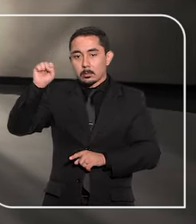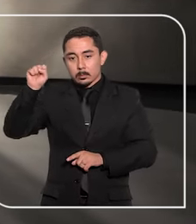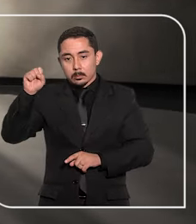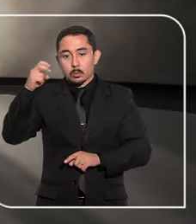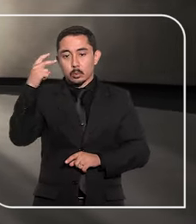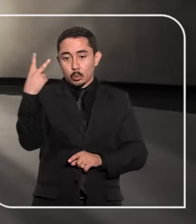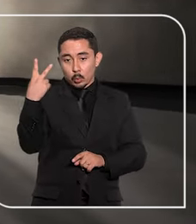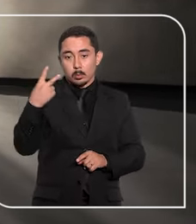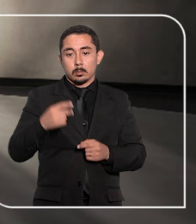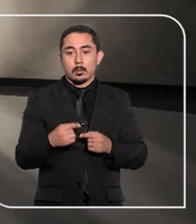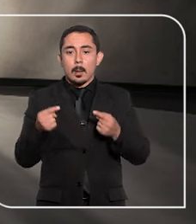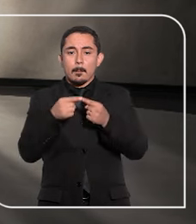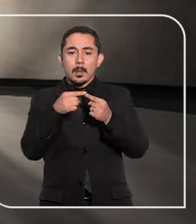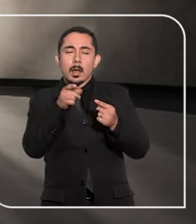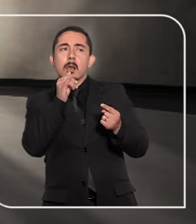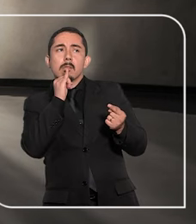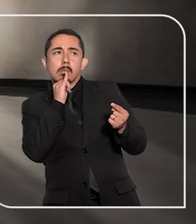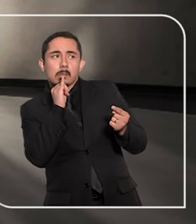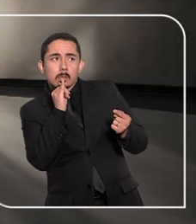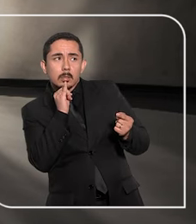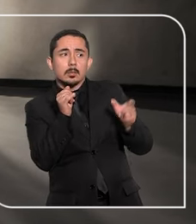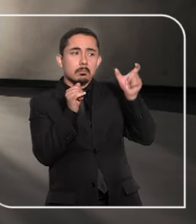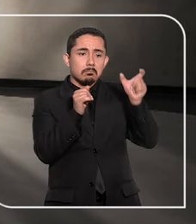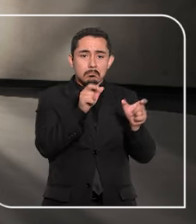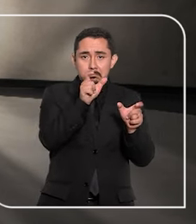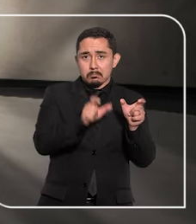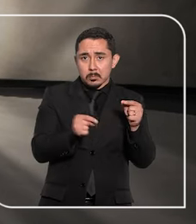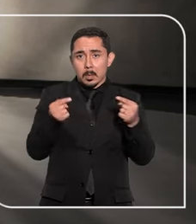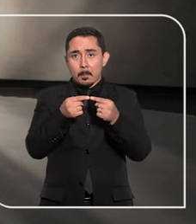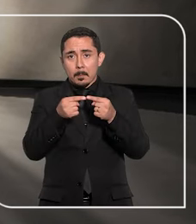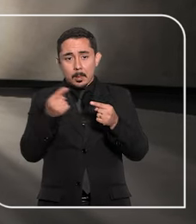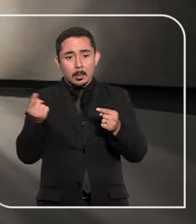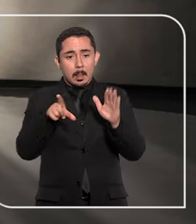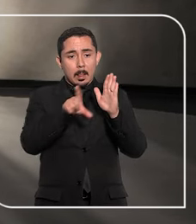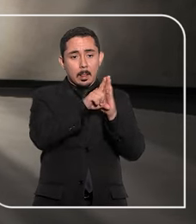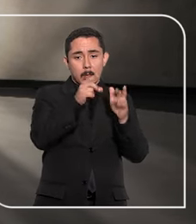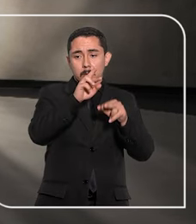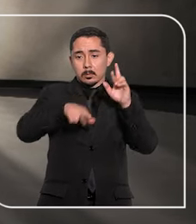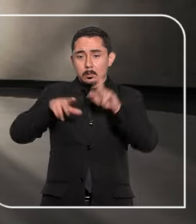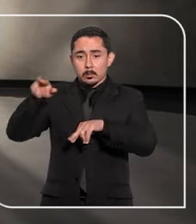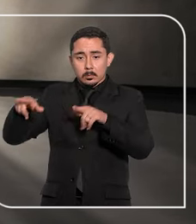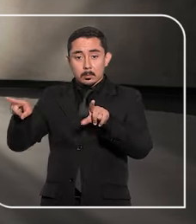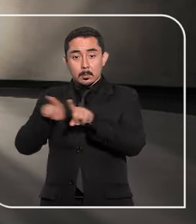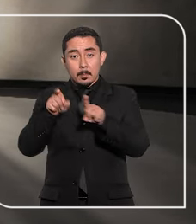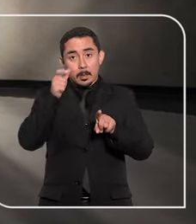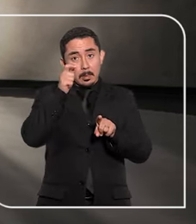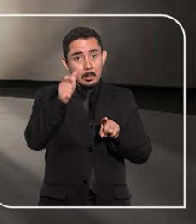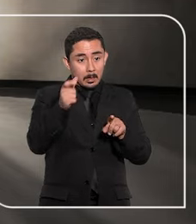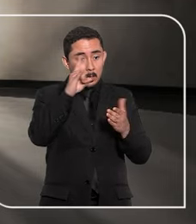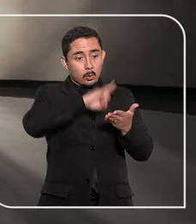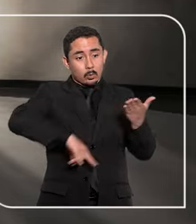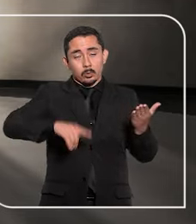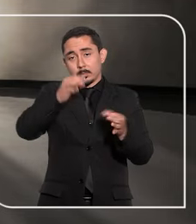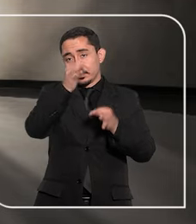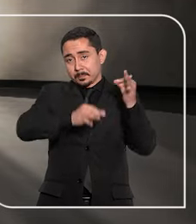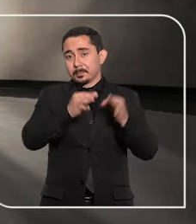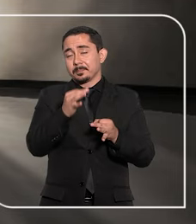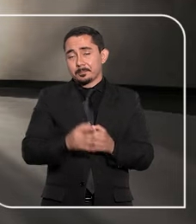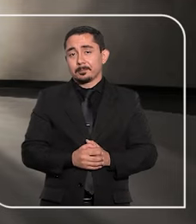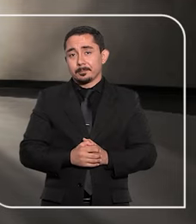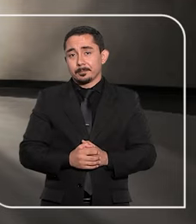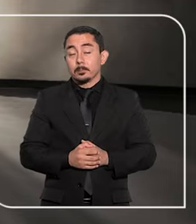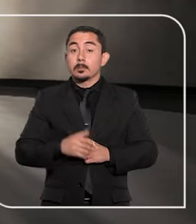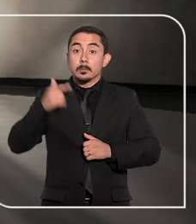treinados a partir de exemplos para extrair referências legislativas e outras informações de interesse em documentos jurídicos.